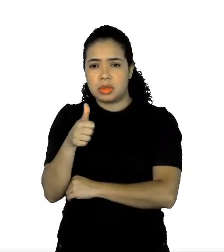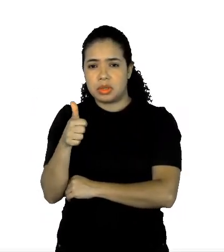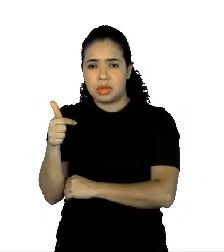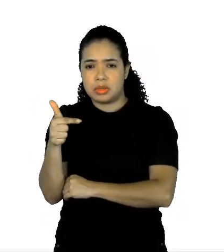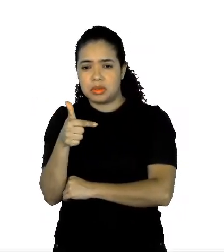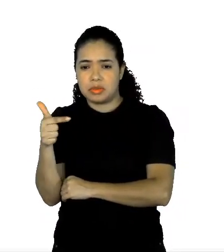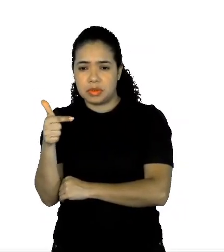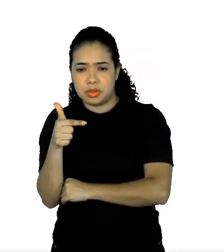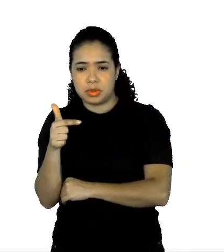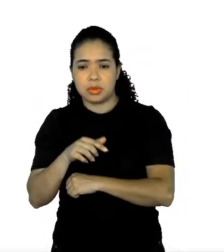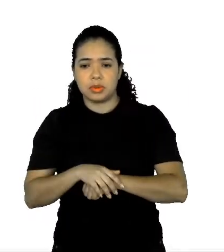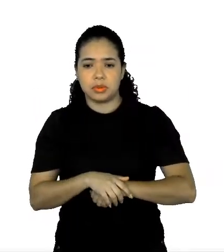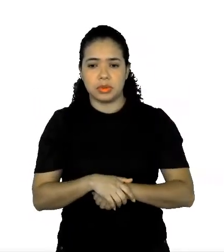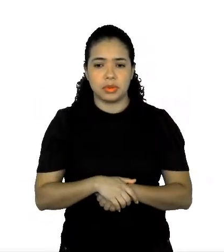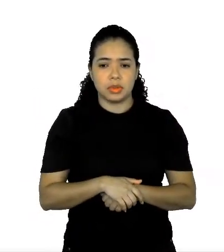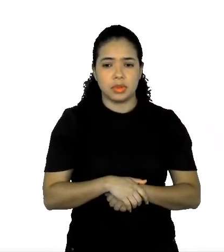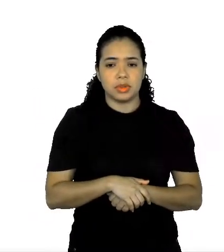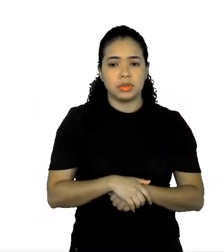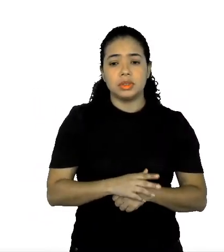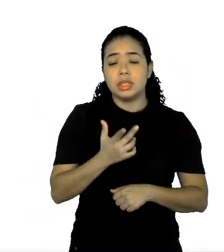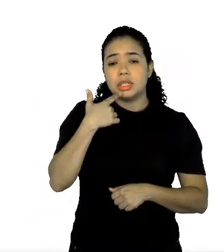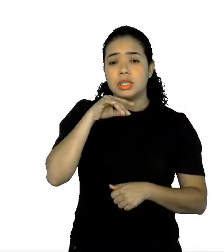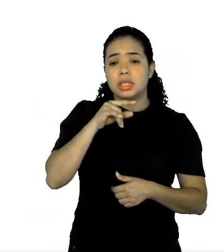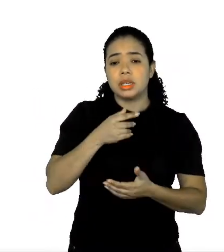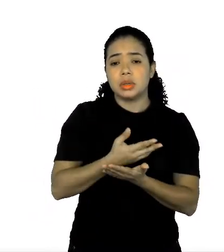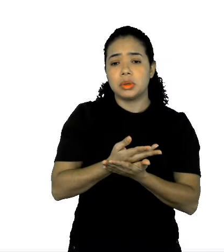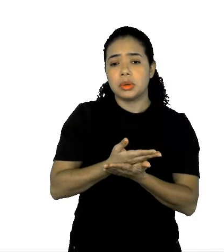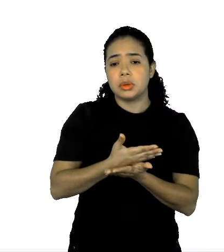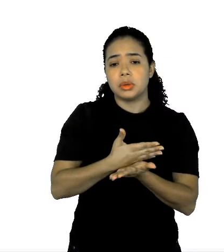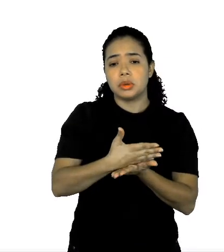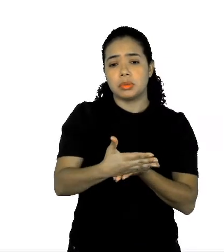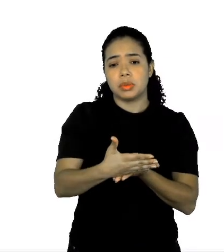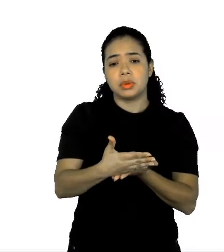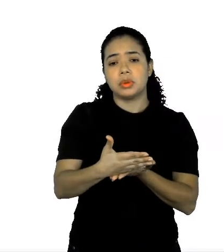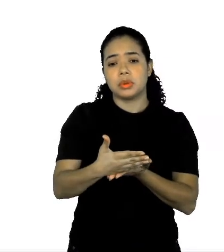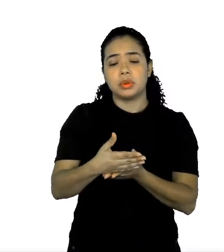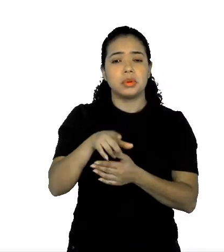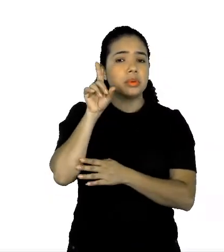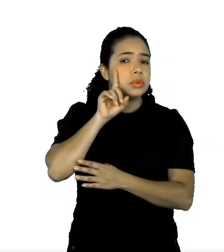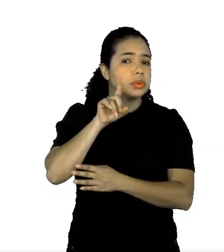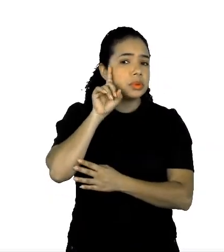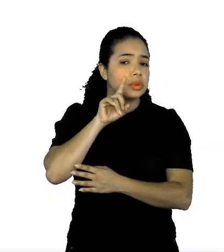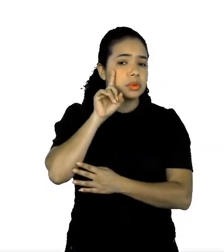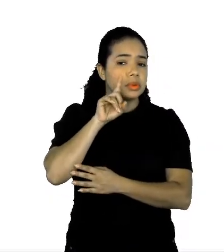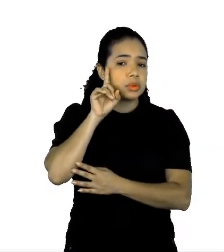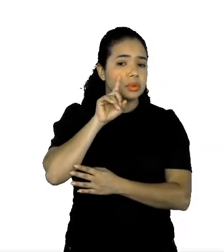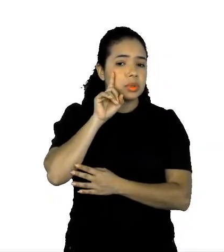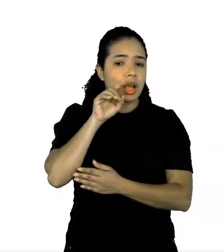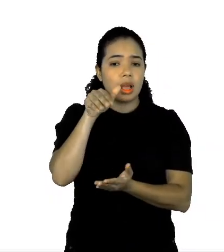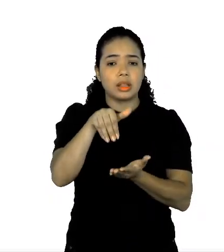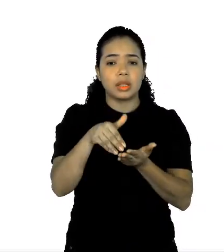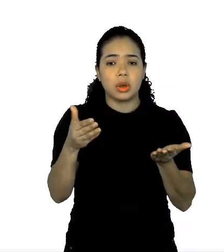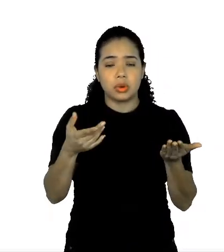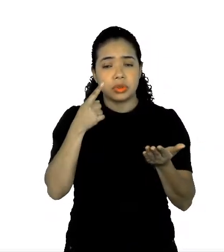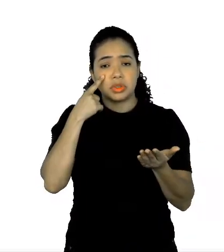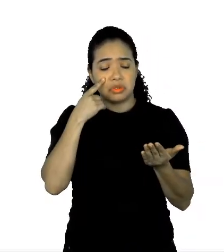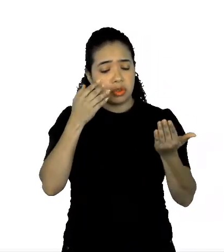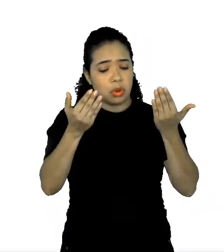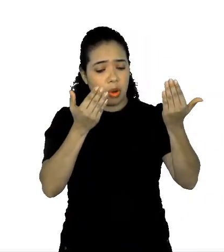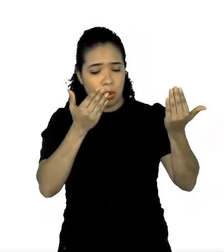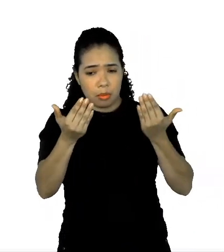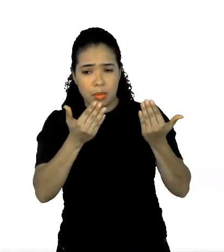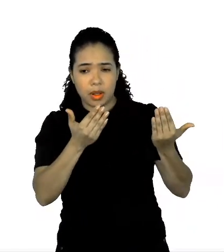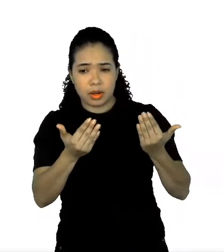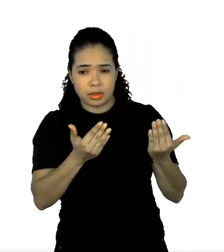Liderando aí, né, nessa questão de casos, a gente tem os Estados Unidos, que até hoje, se a gente for pegar lá dados, né,